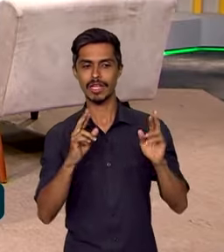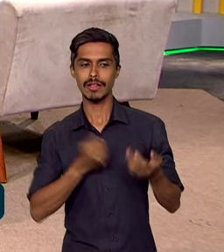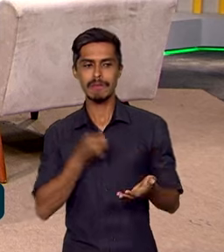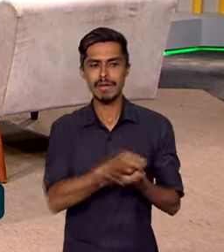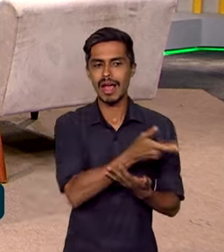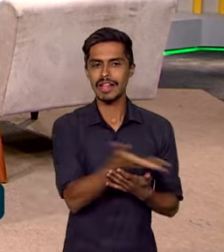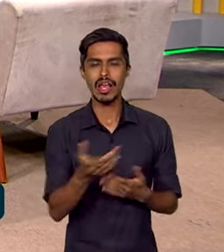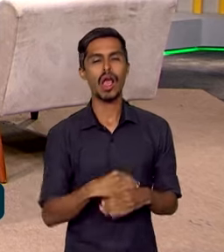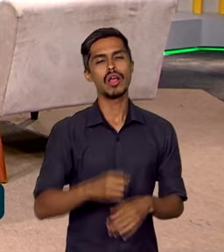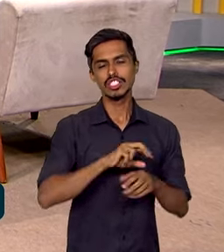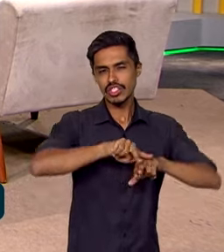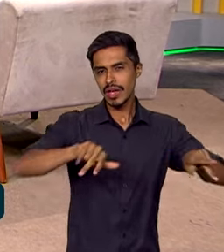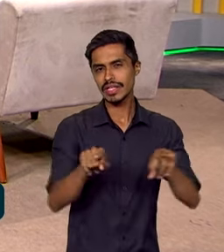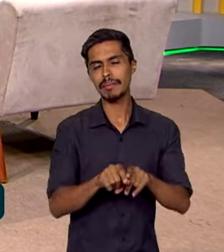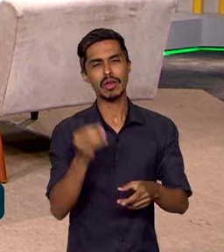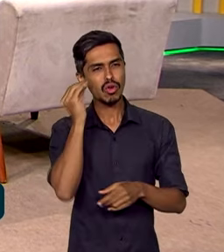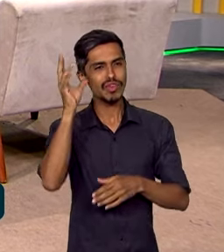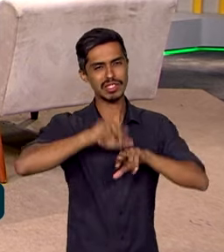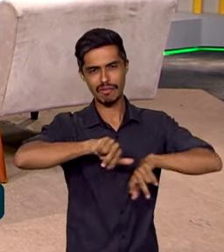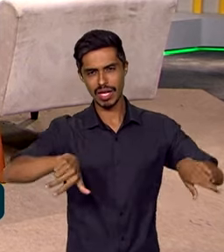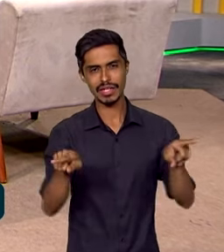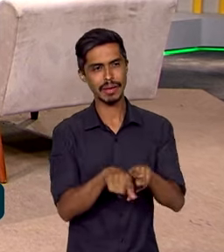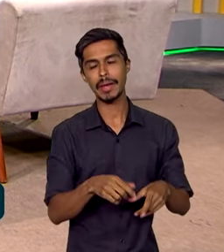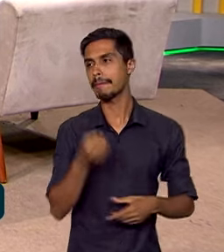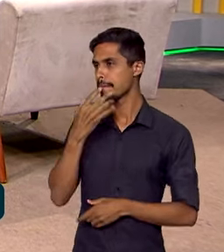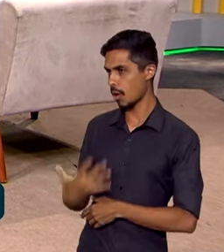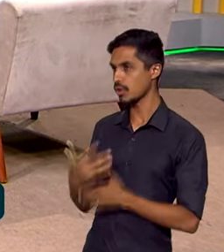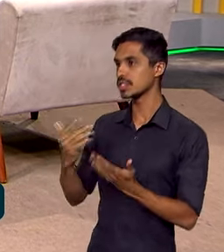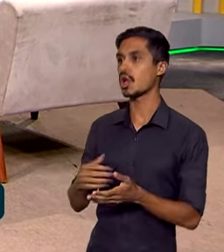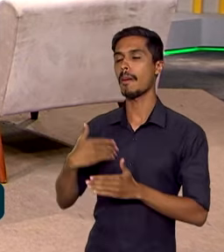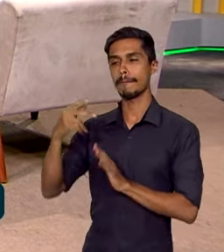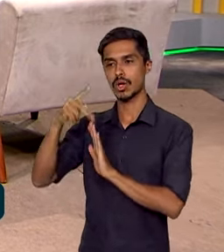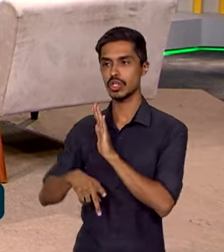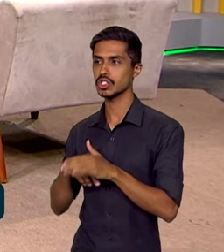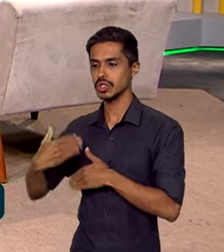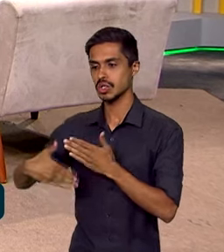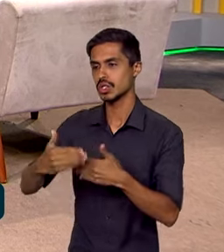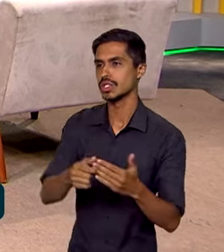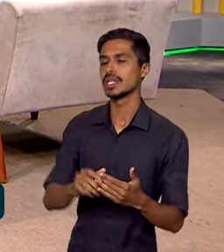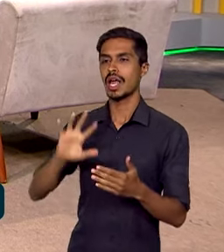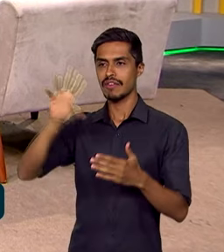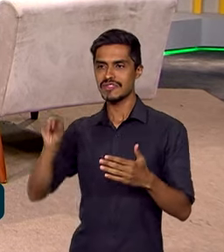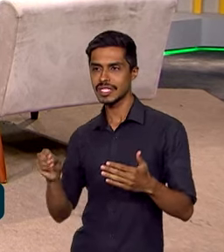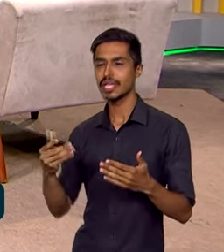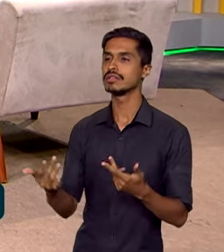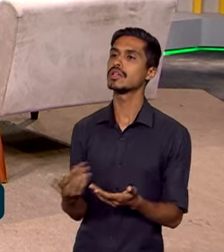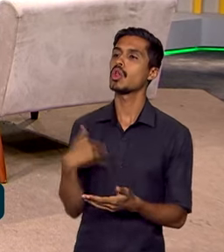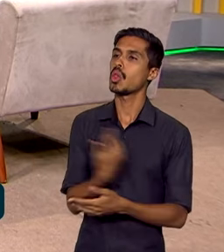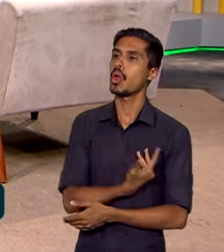e na produção de conhecimento mais diverso. Ótimo. E o programa Caminhos Amefricanos, ele também tem esse